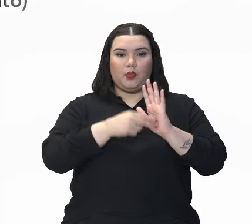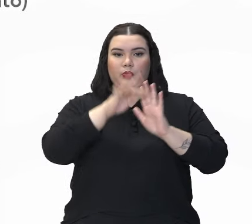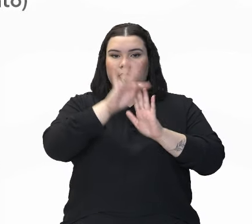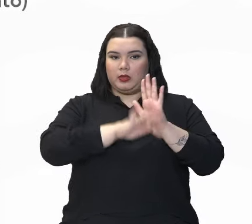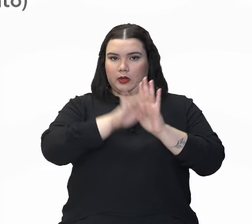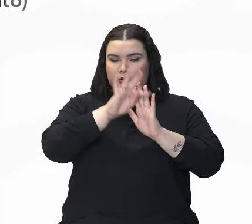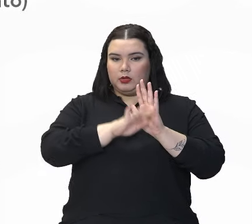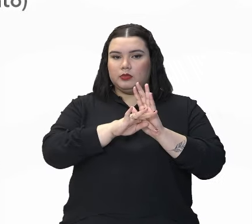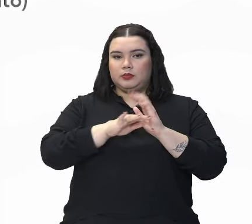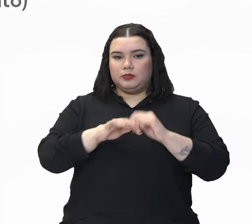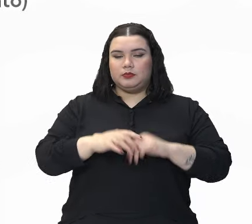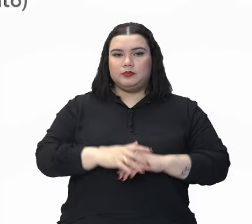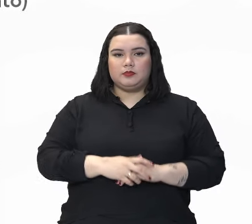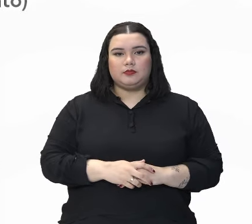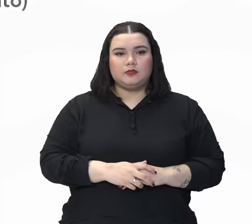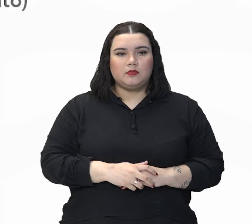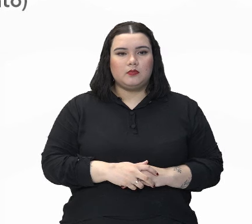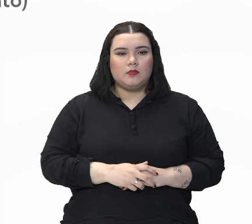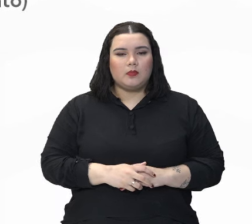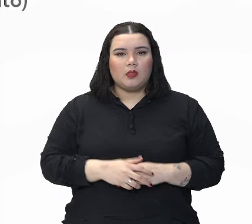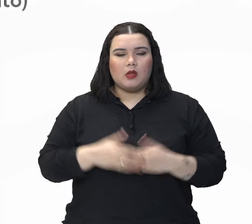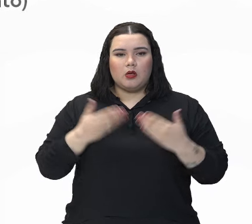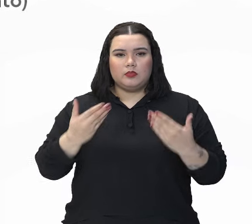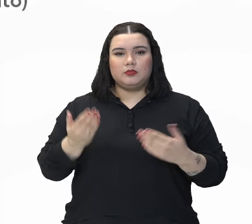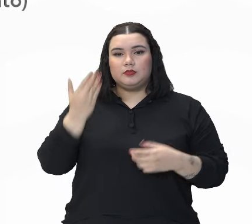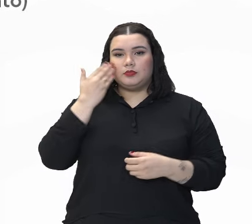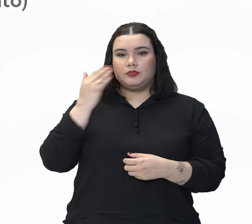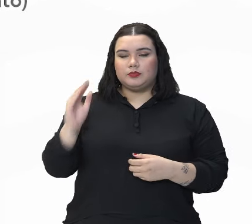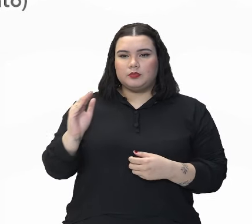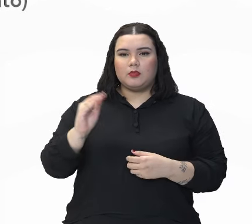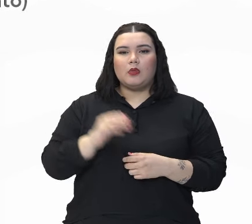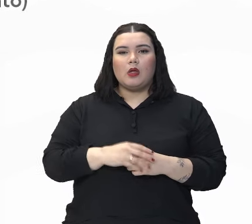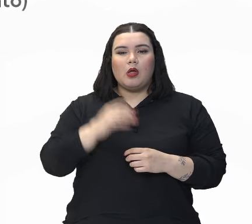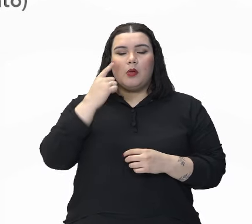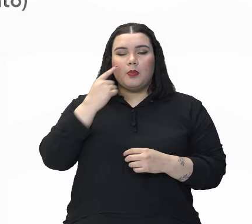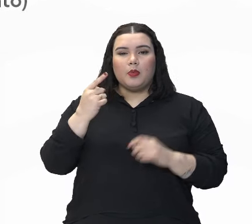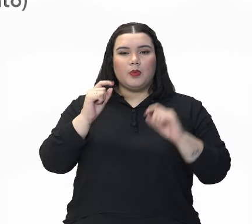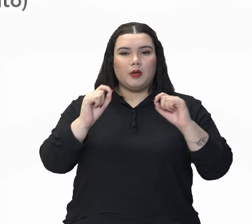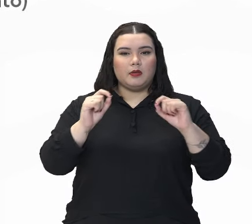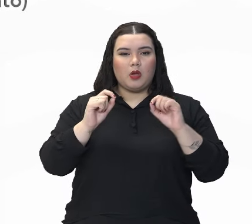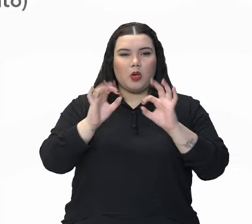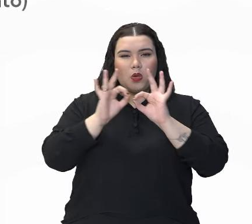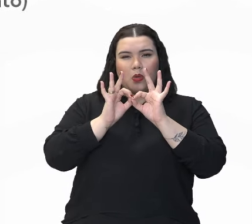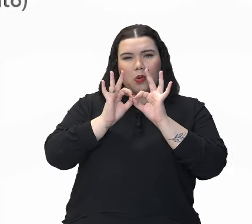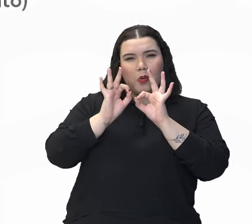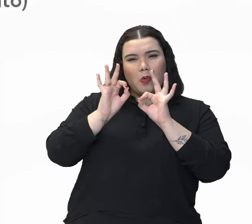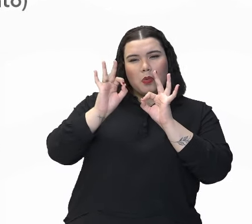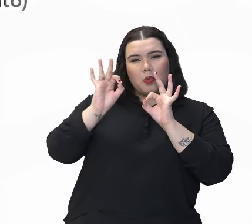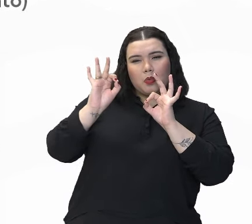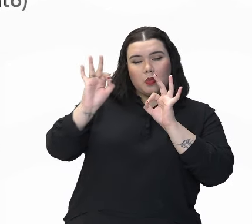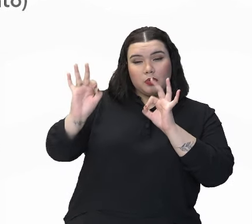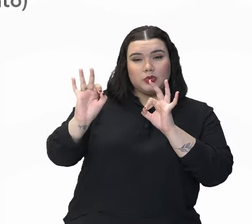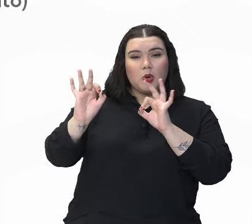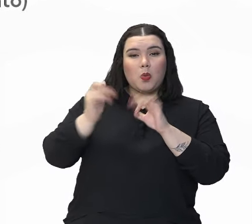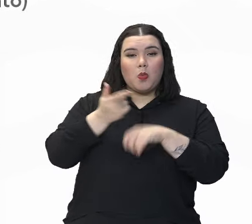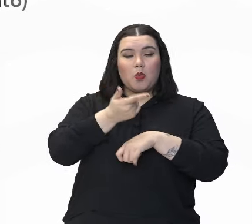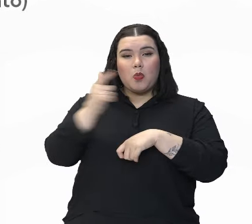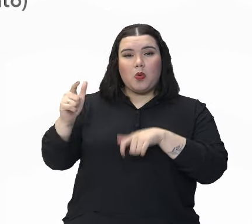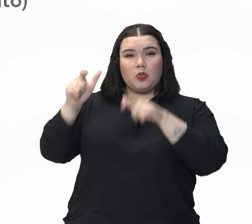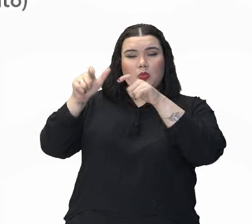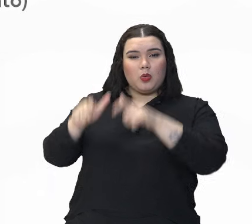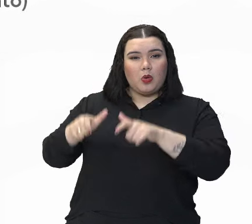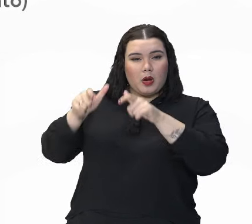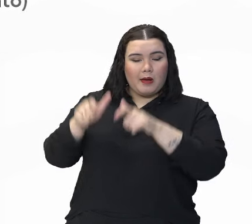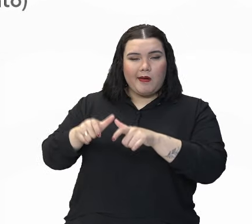também. Então, para lá dos montes afastado, havia outro mundo, um